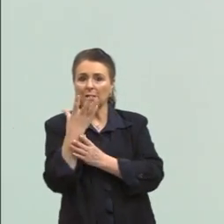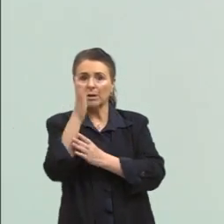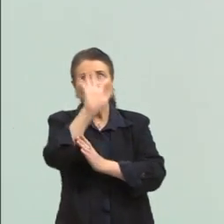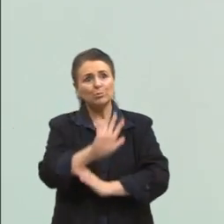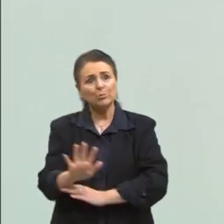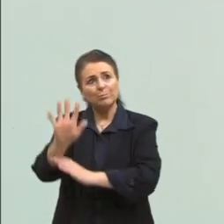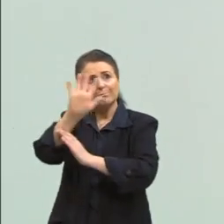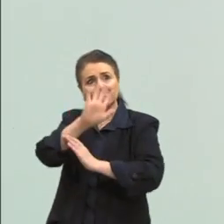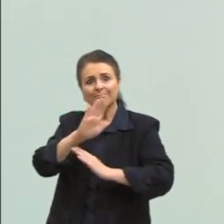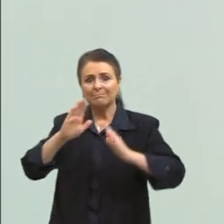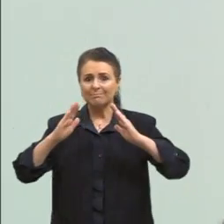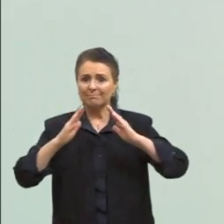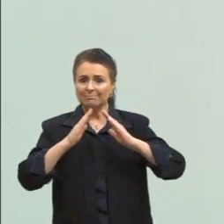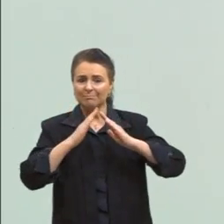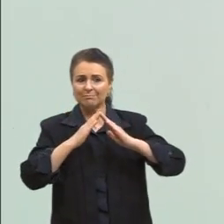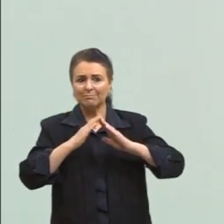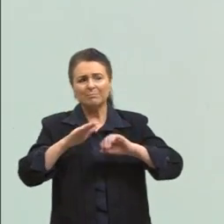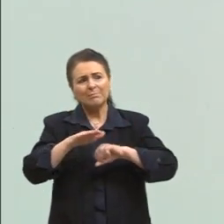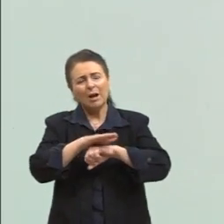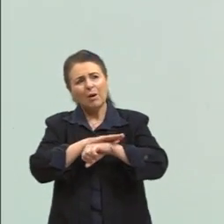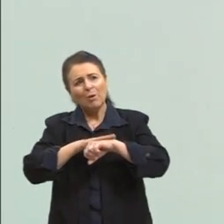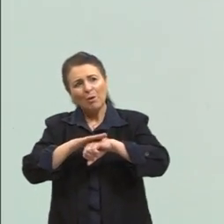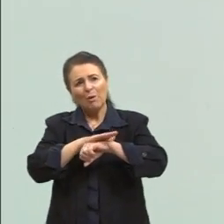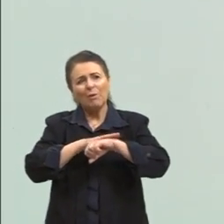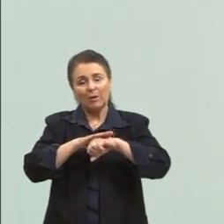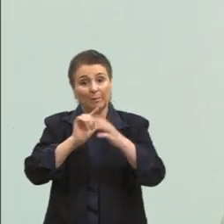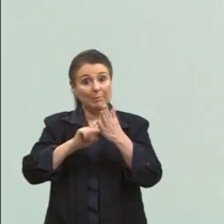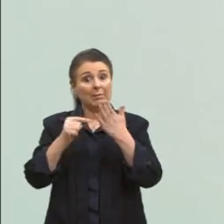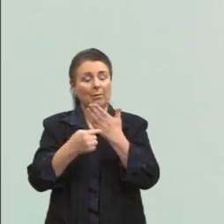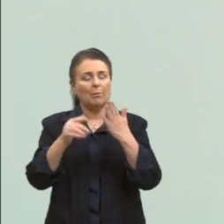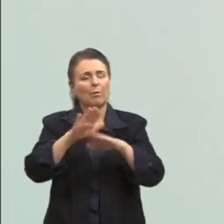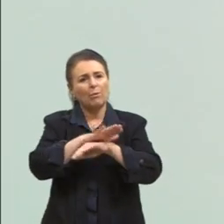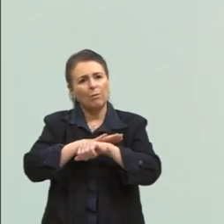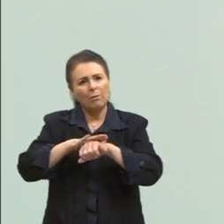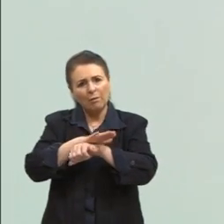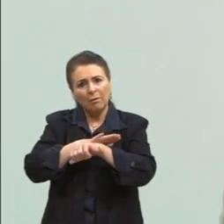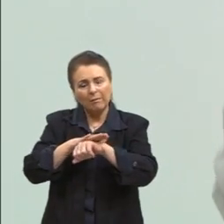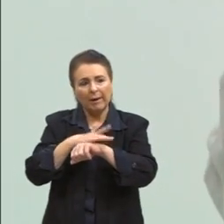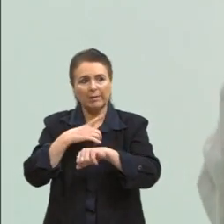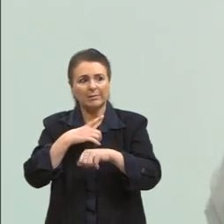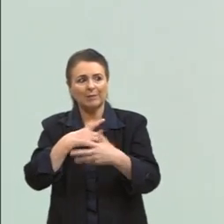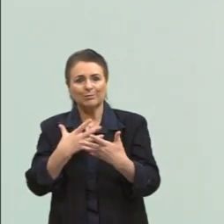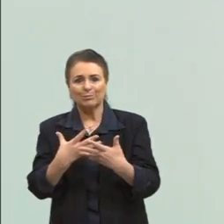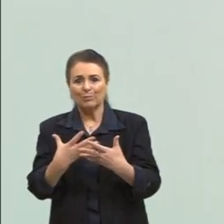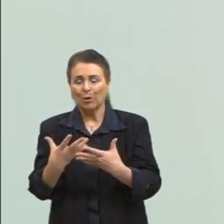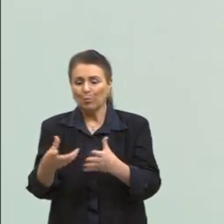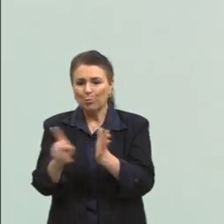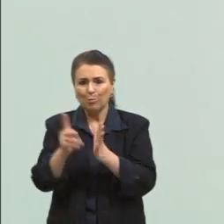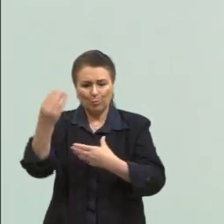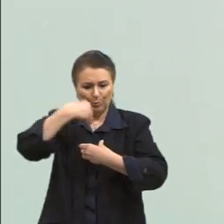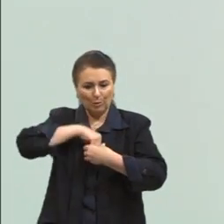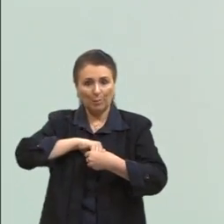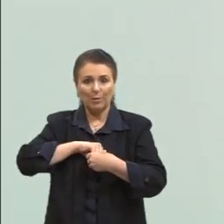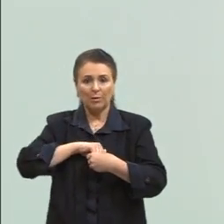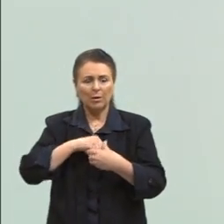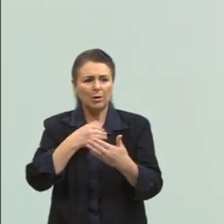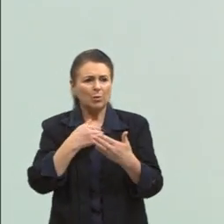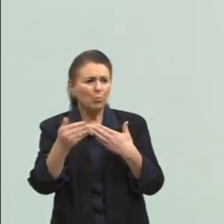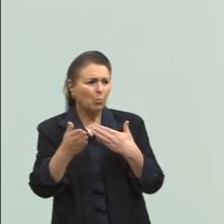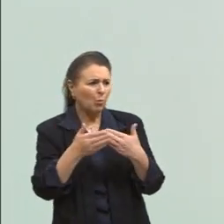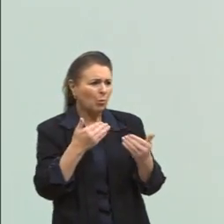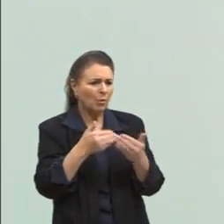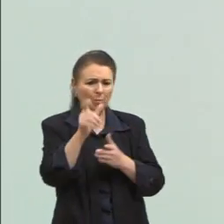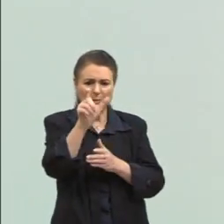caseiro uma conversa consigo mesmo, que qualquer leitor pode entrar nesse universo e pensar